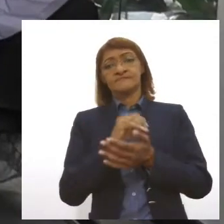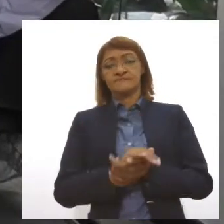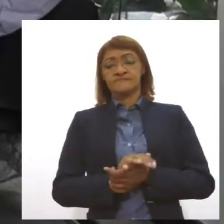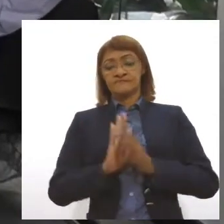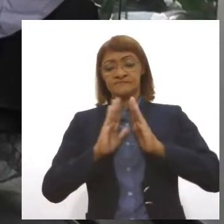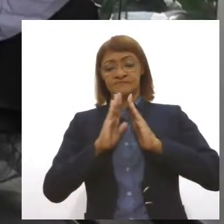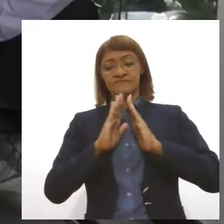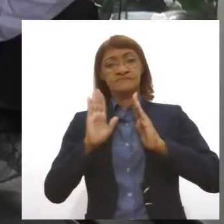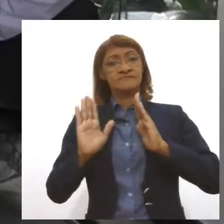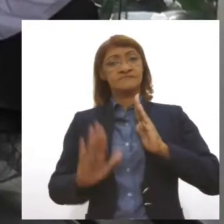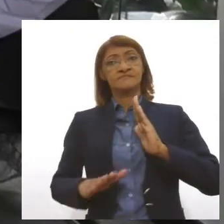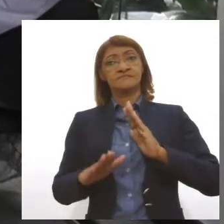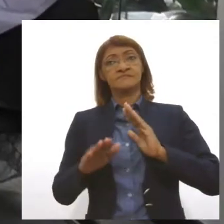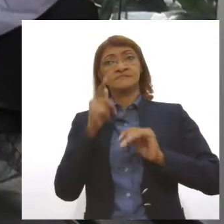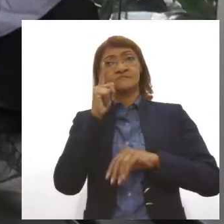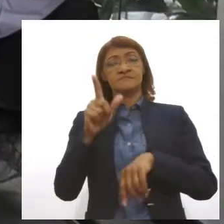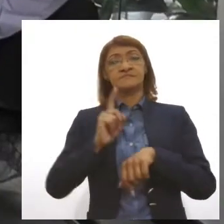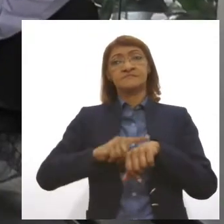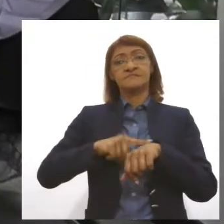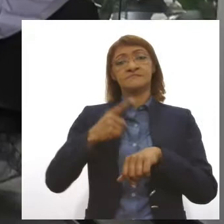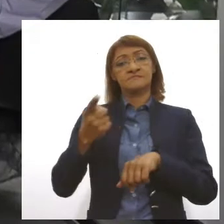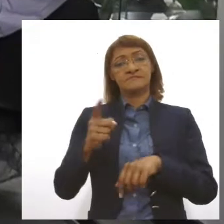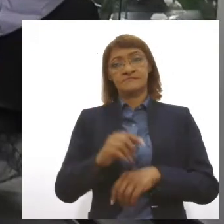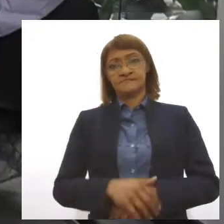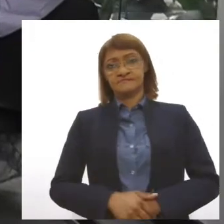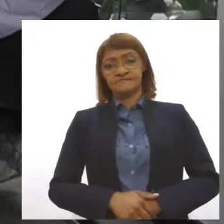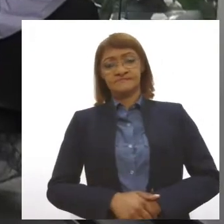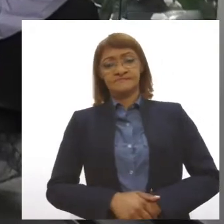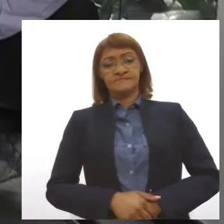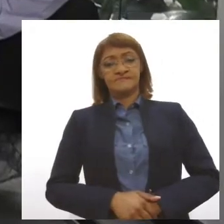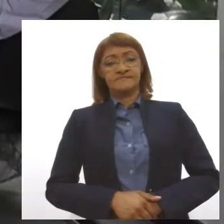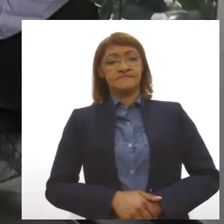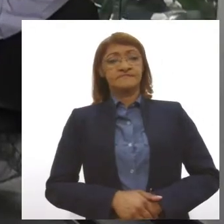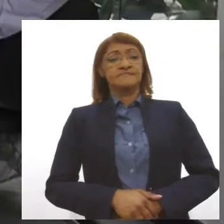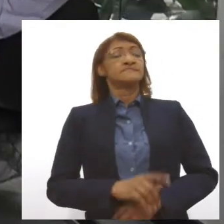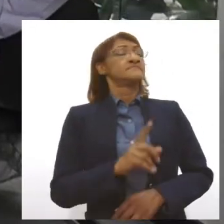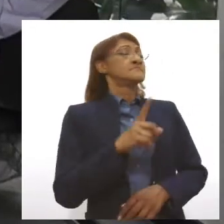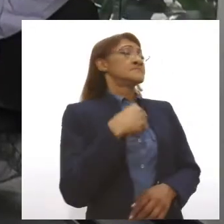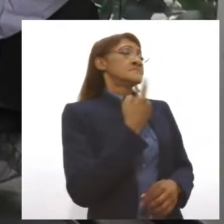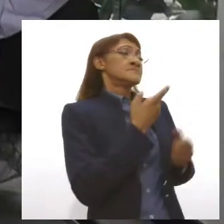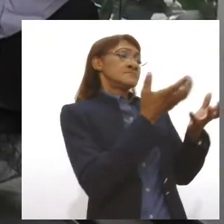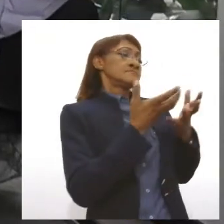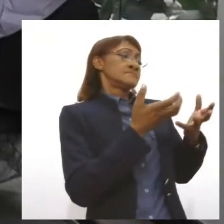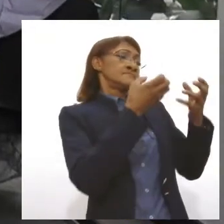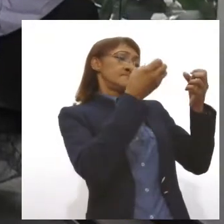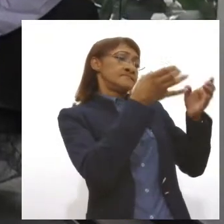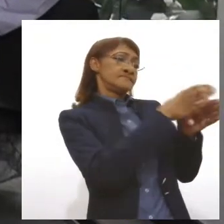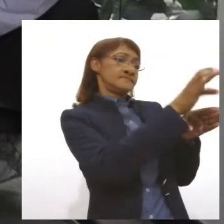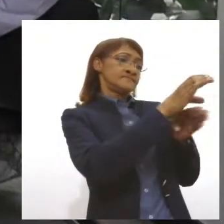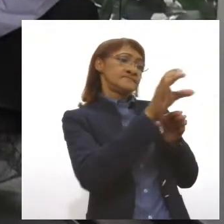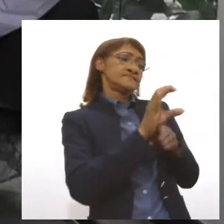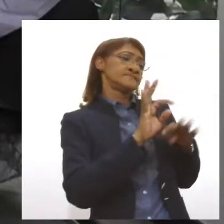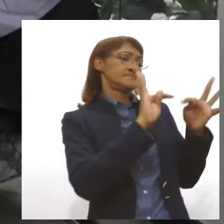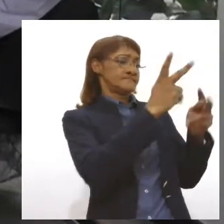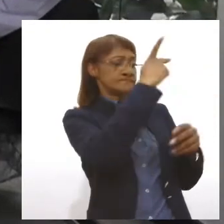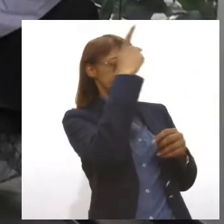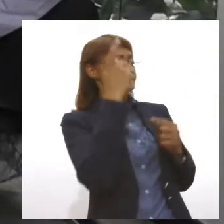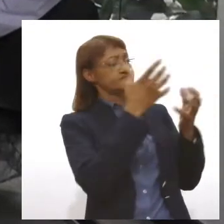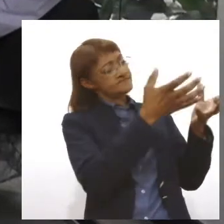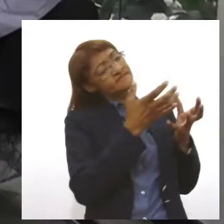eliminando tempo e despesa com deslocamento. Henrique, para a gente fechar, queria que você instruísse as pessoas que desejam